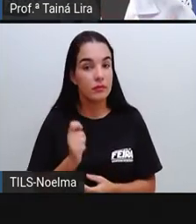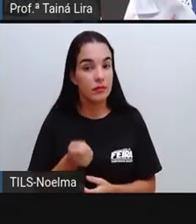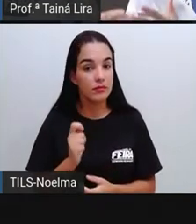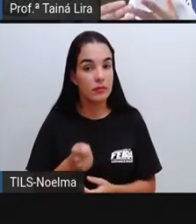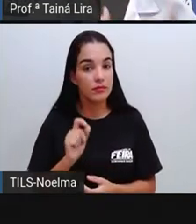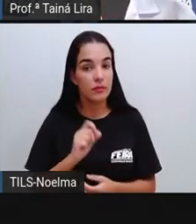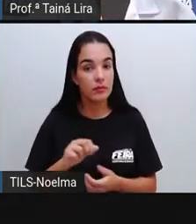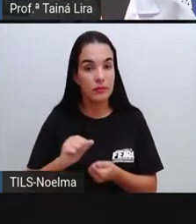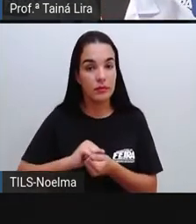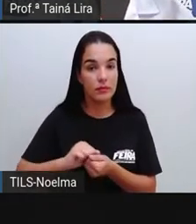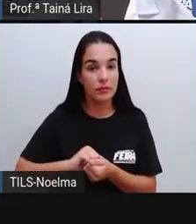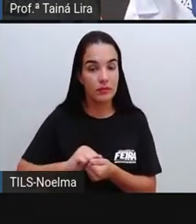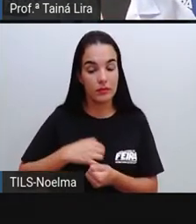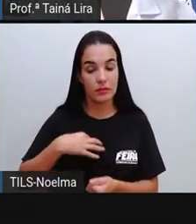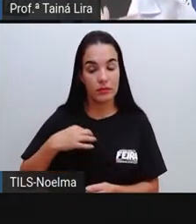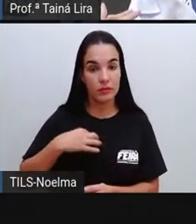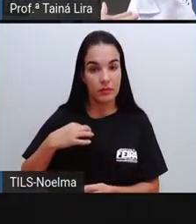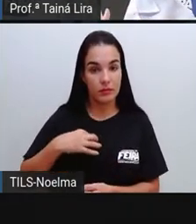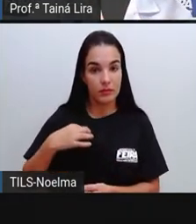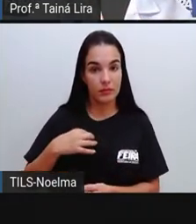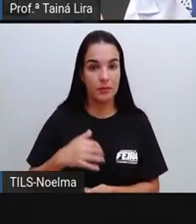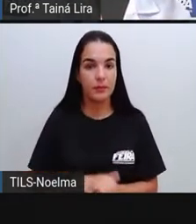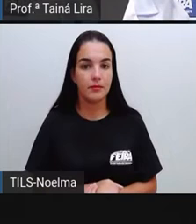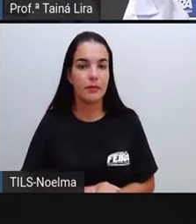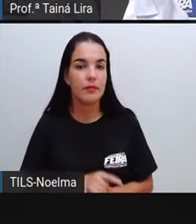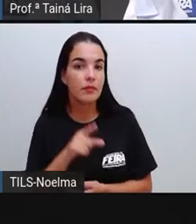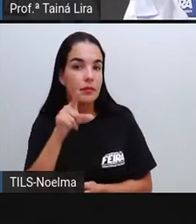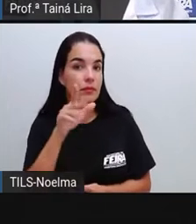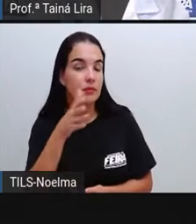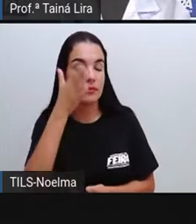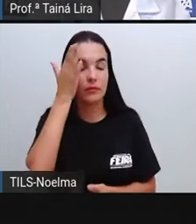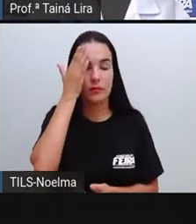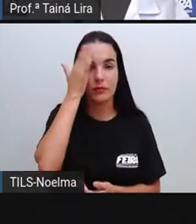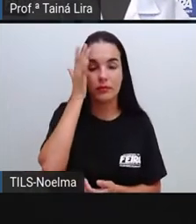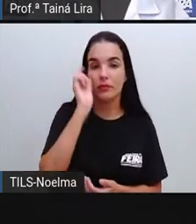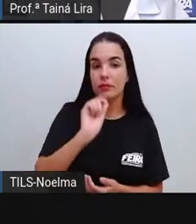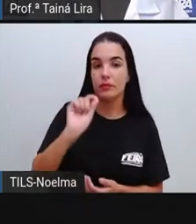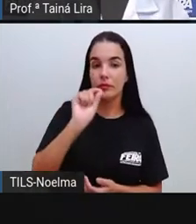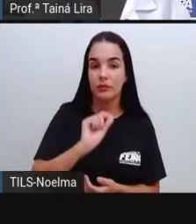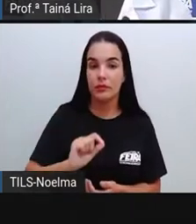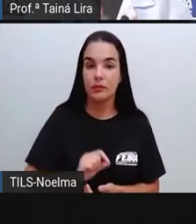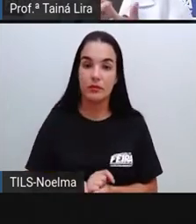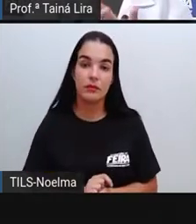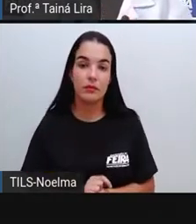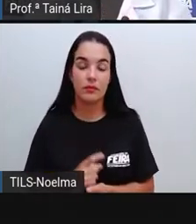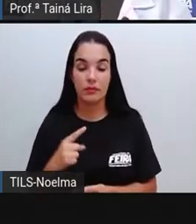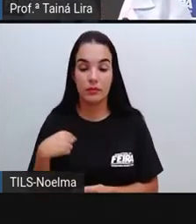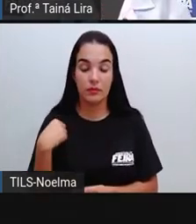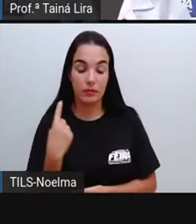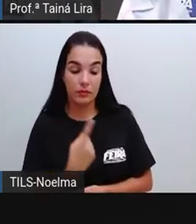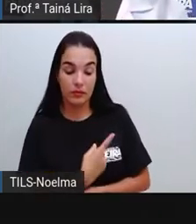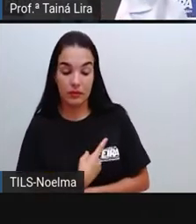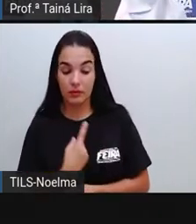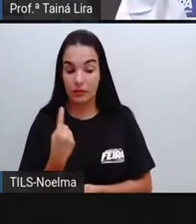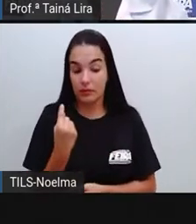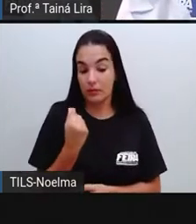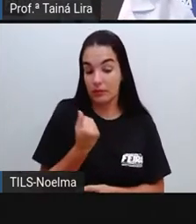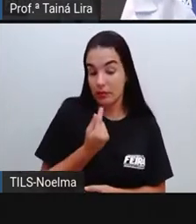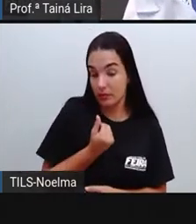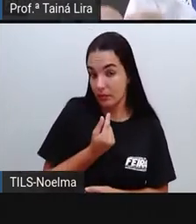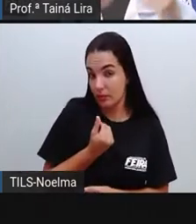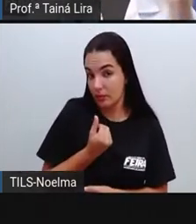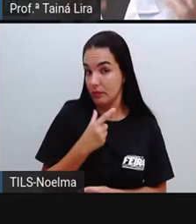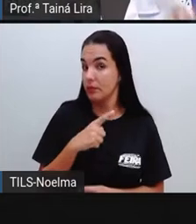nosso sabão em pó. Como vocês já sabem, o nosso sistema monetário,